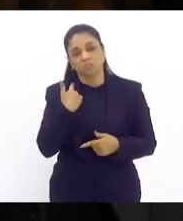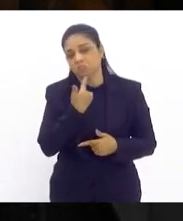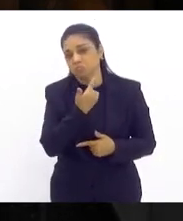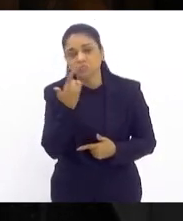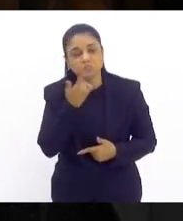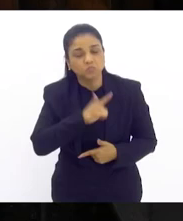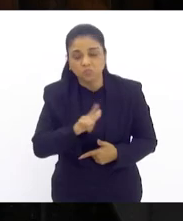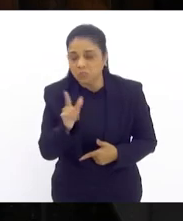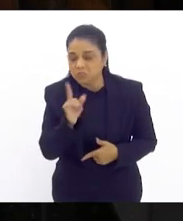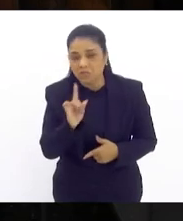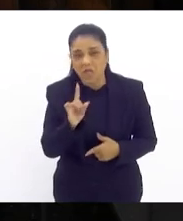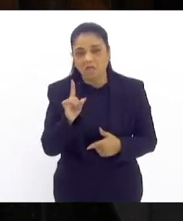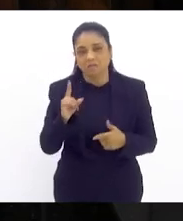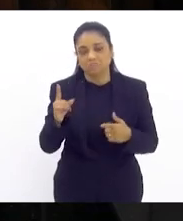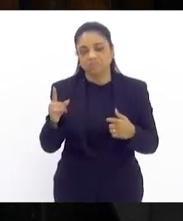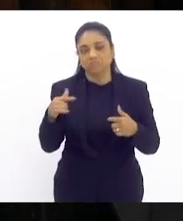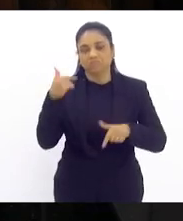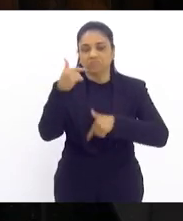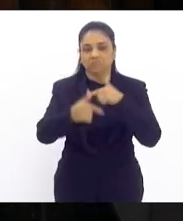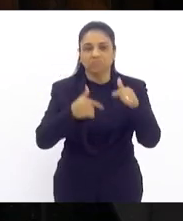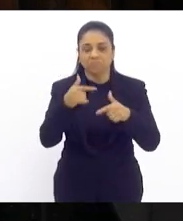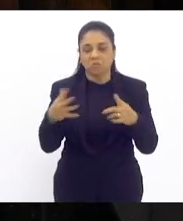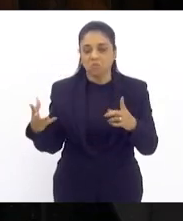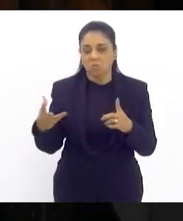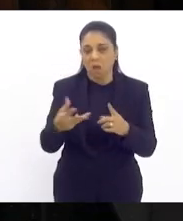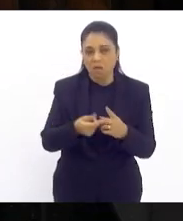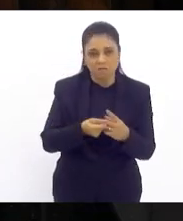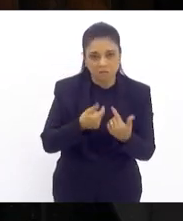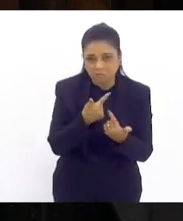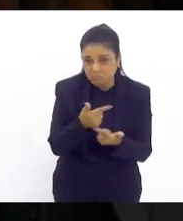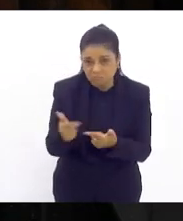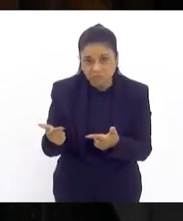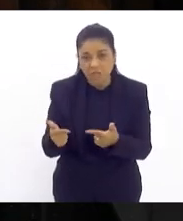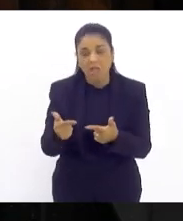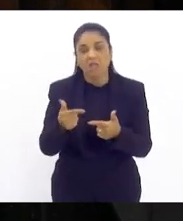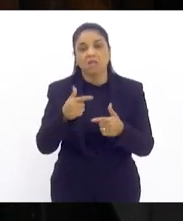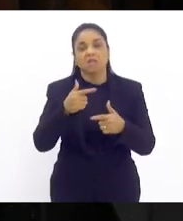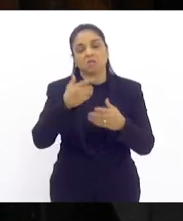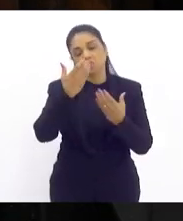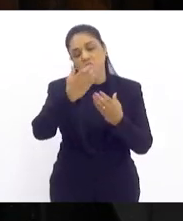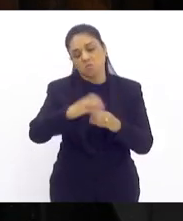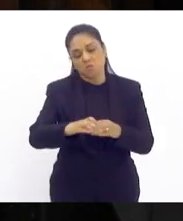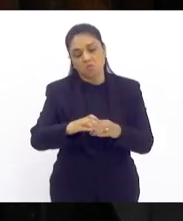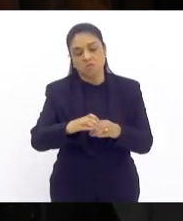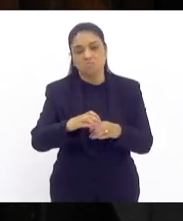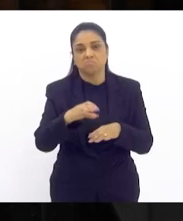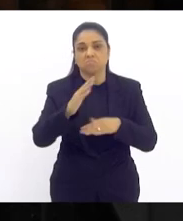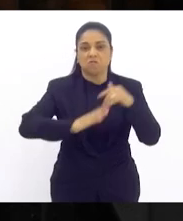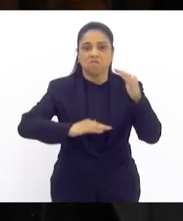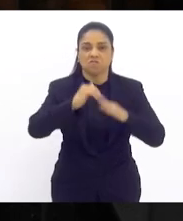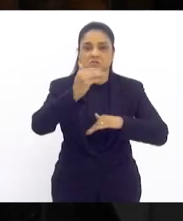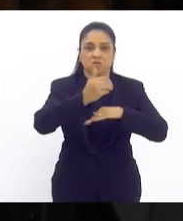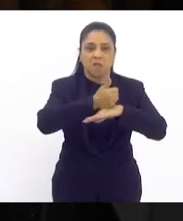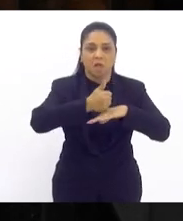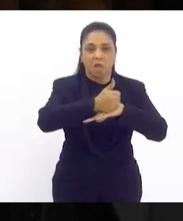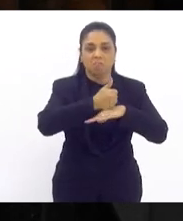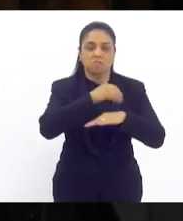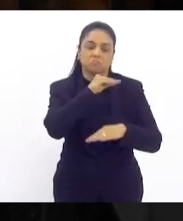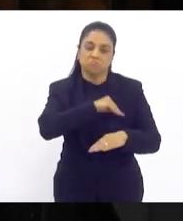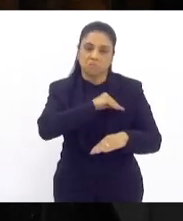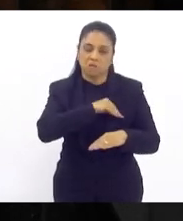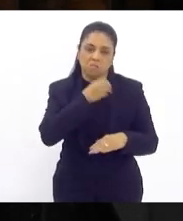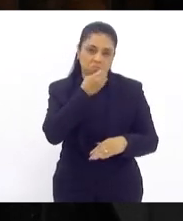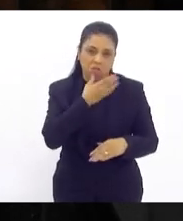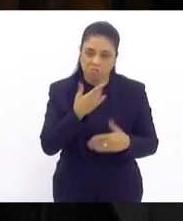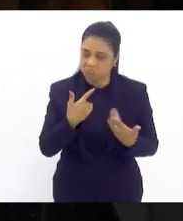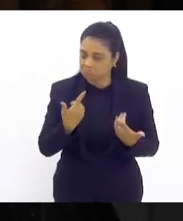com um funcionário concursado qualificado e justamente remunerado mas a